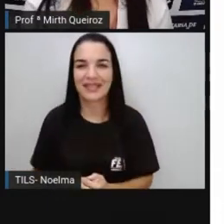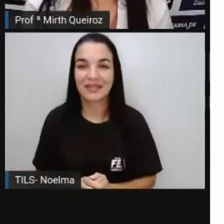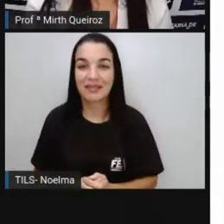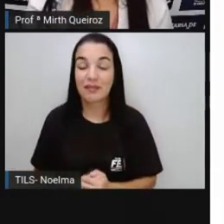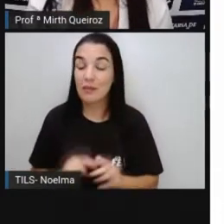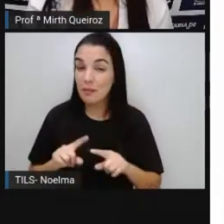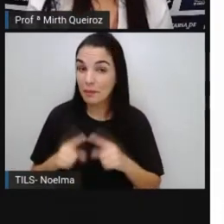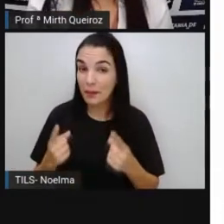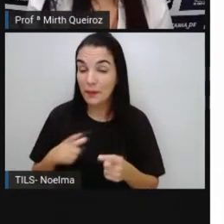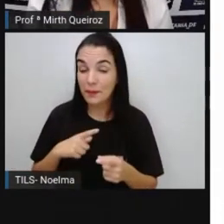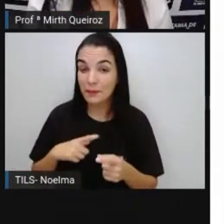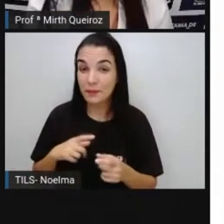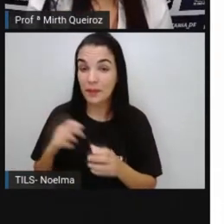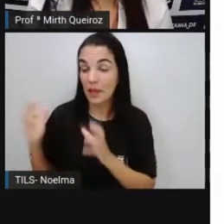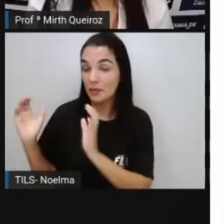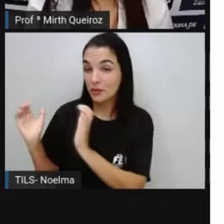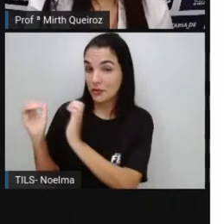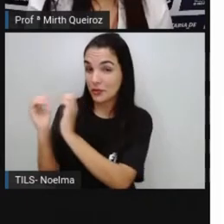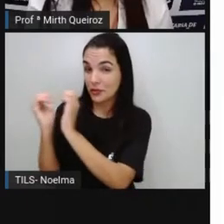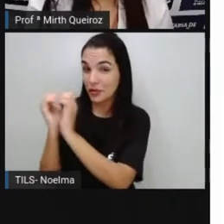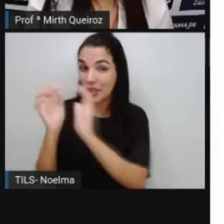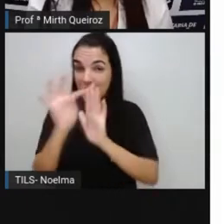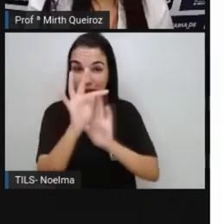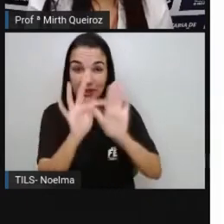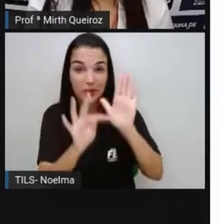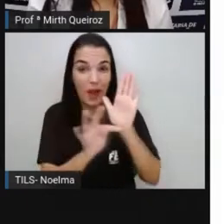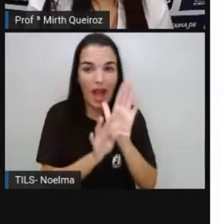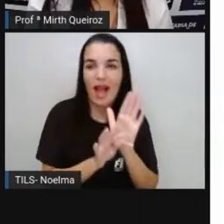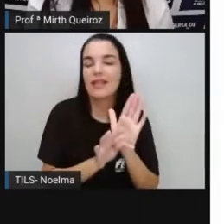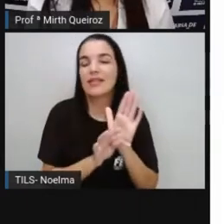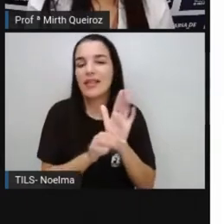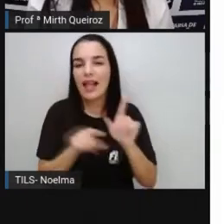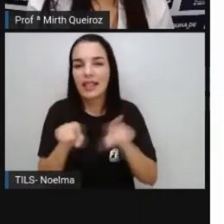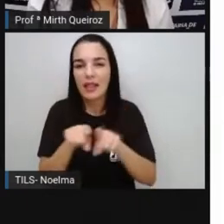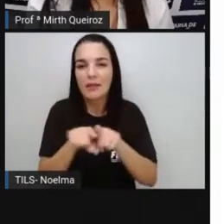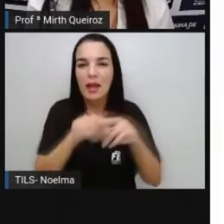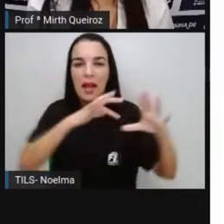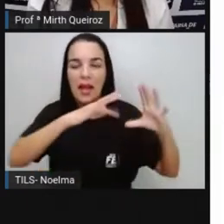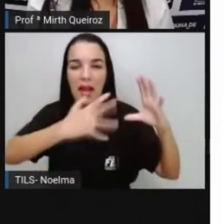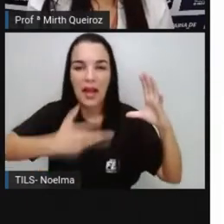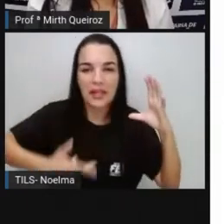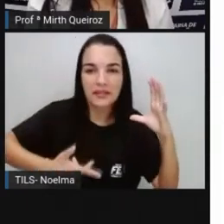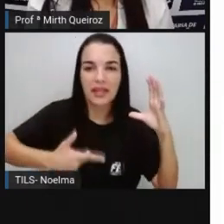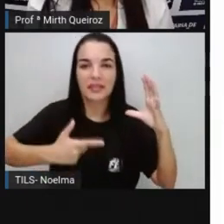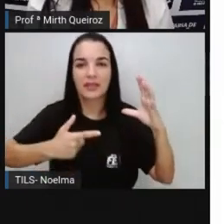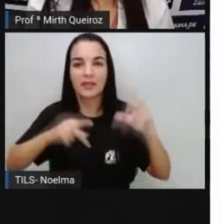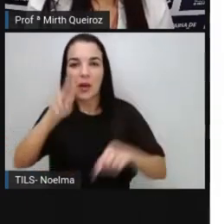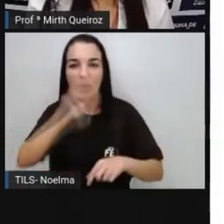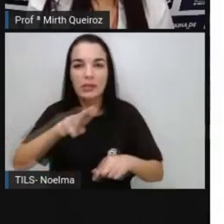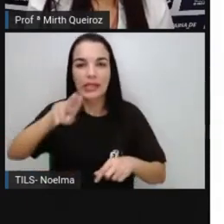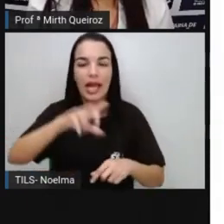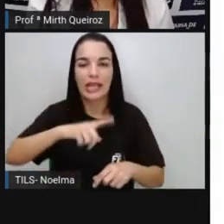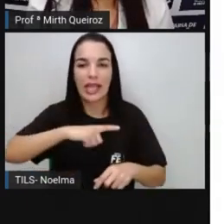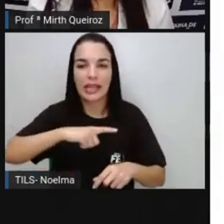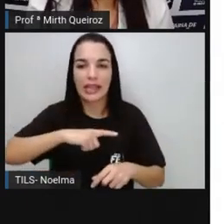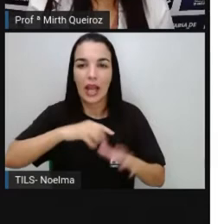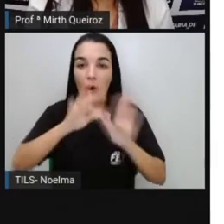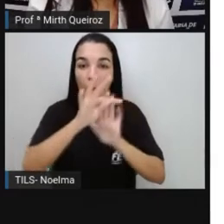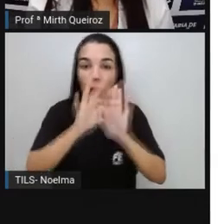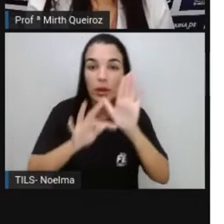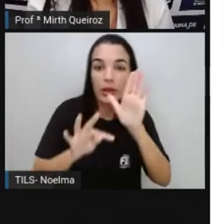Falaremos sobre os gêneros textuais. Os gêneros textuais são as classificações usadas para